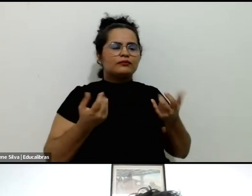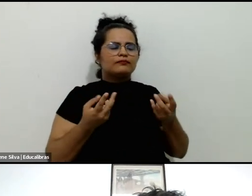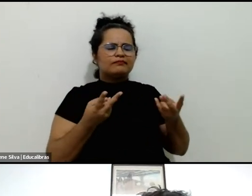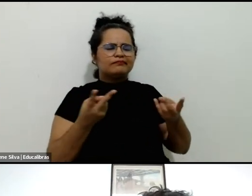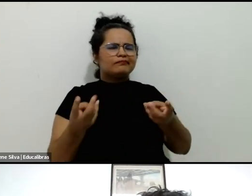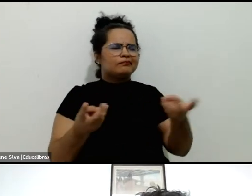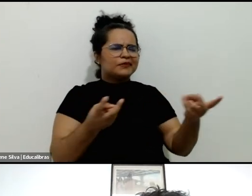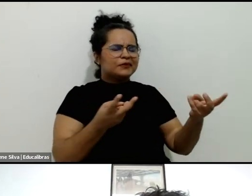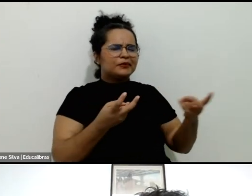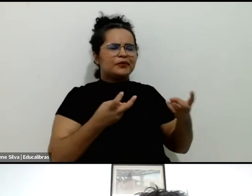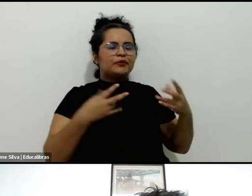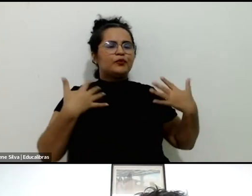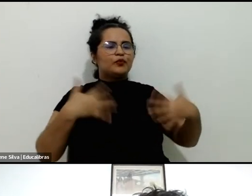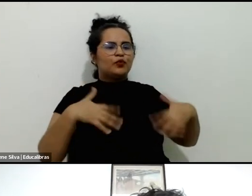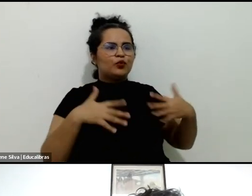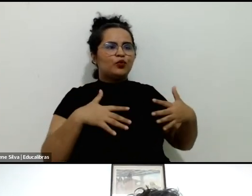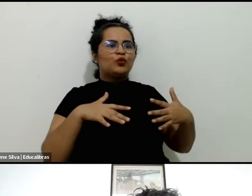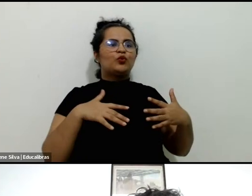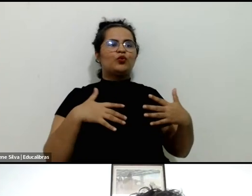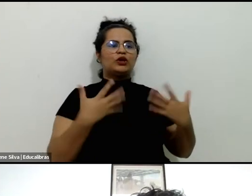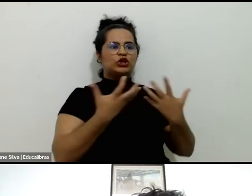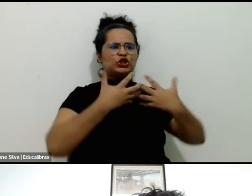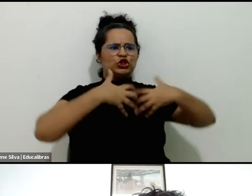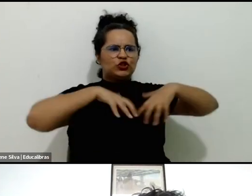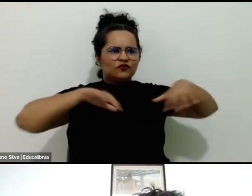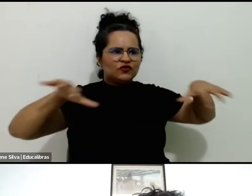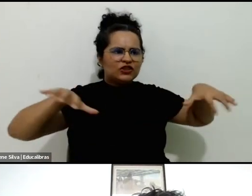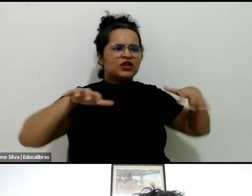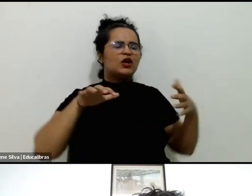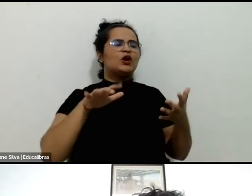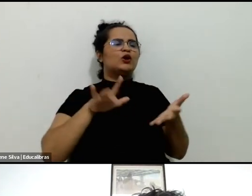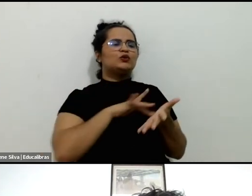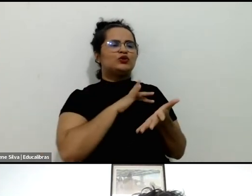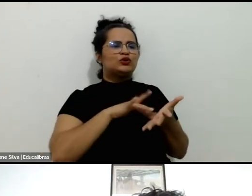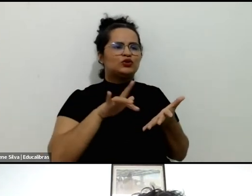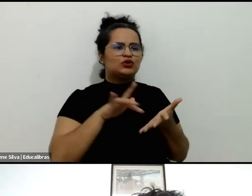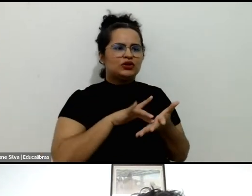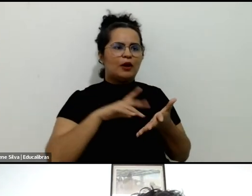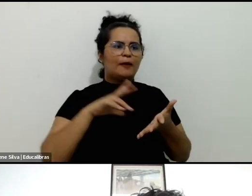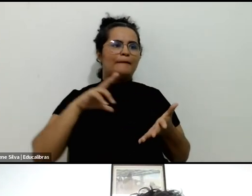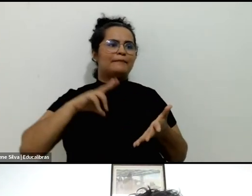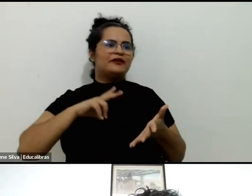divisão digital, preocupações com a privacidade,